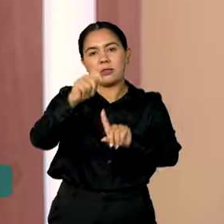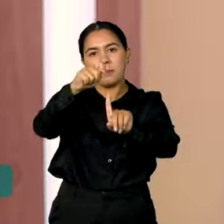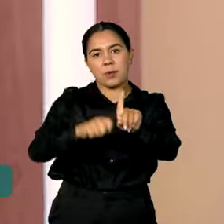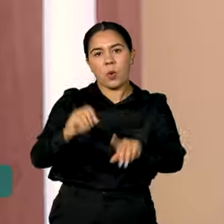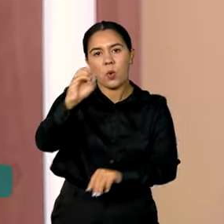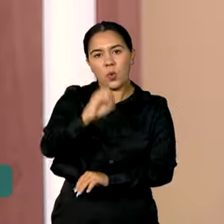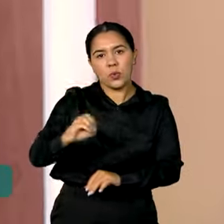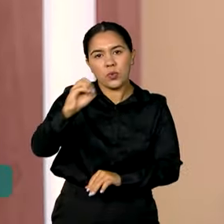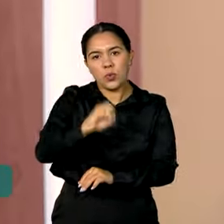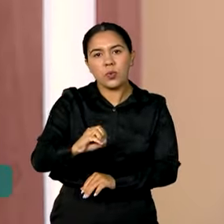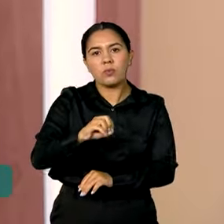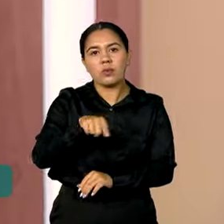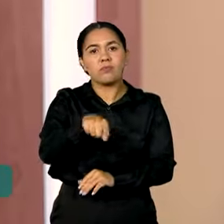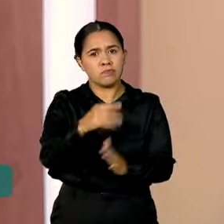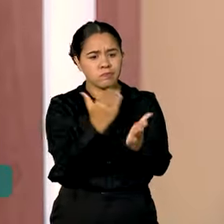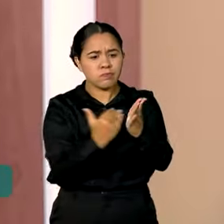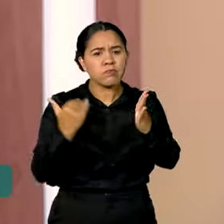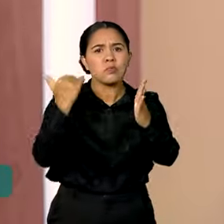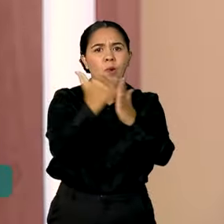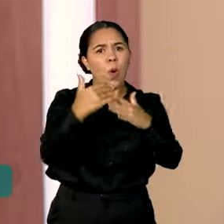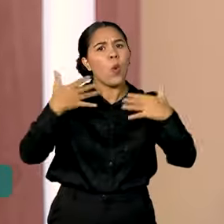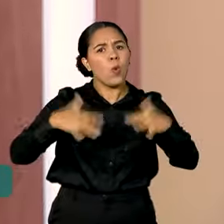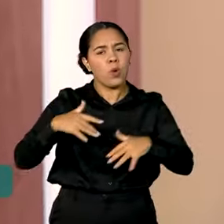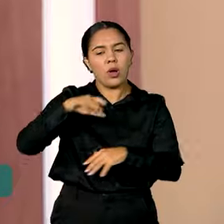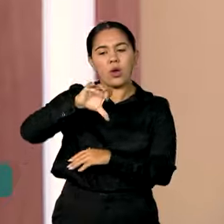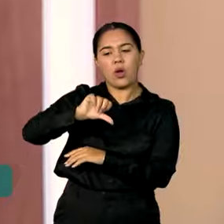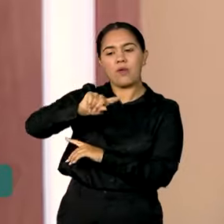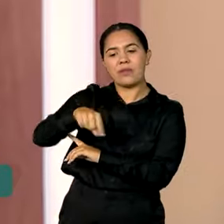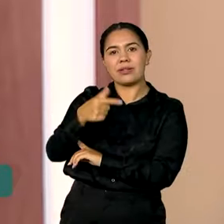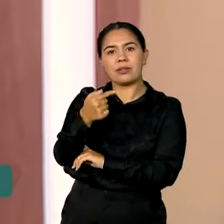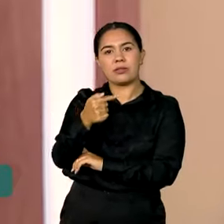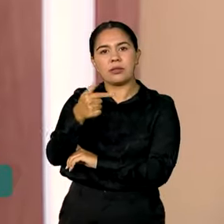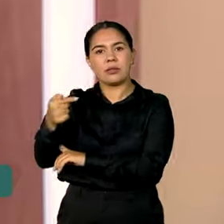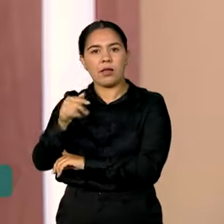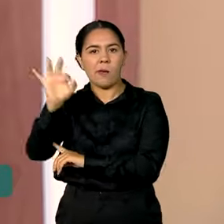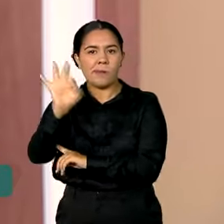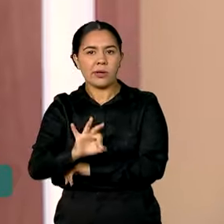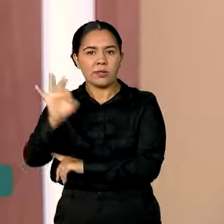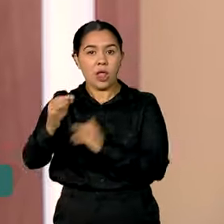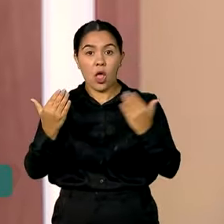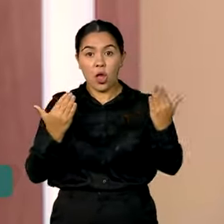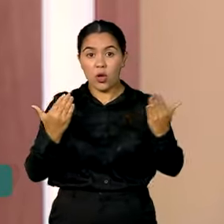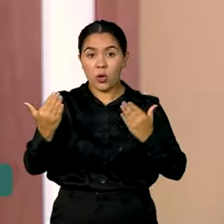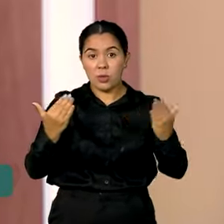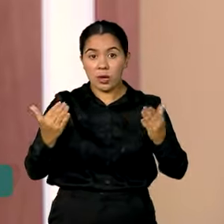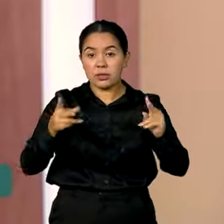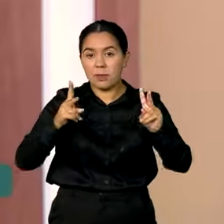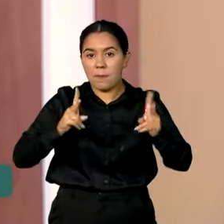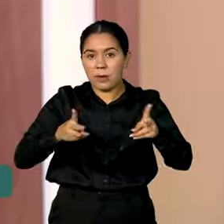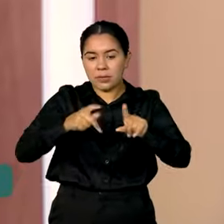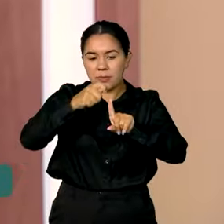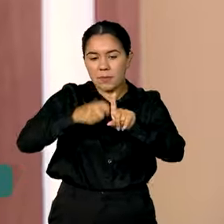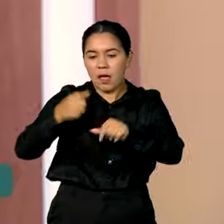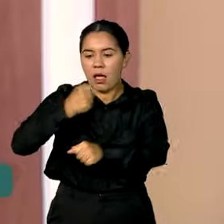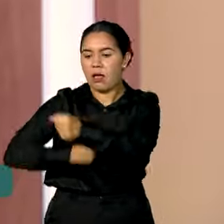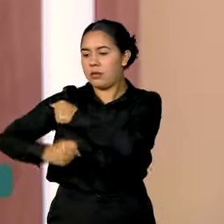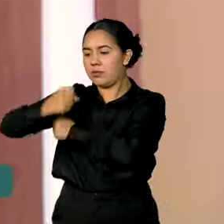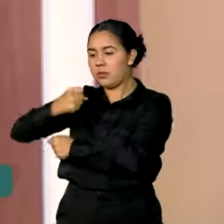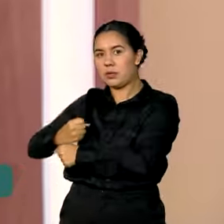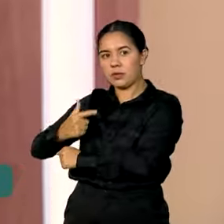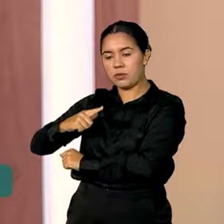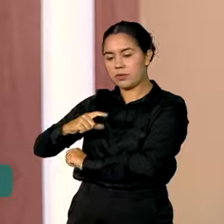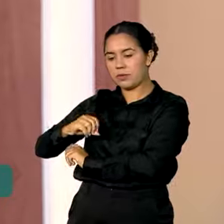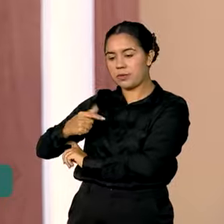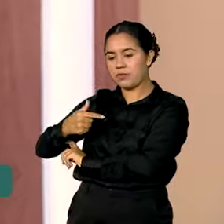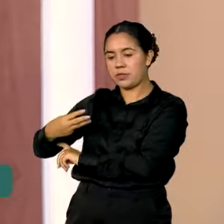O valor representa uma alta real de 9,77% na comparação com o mesmo mês de 2023. O